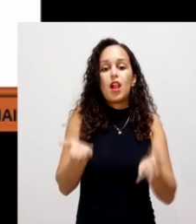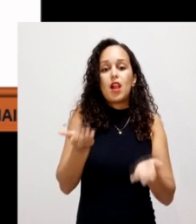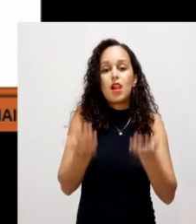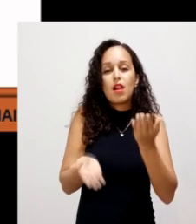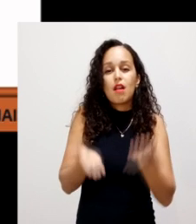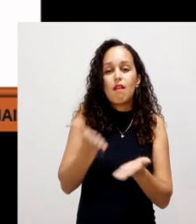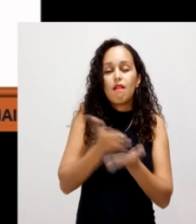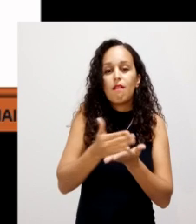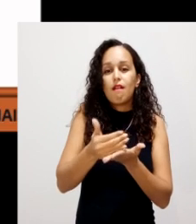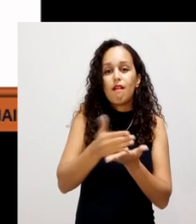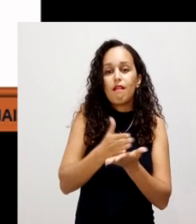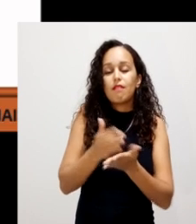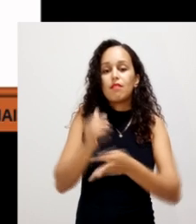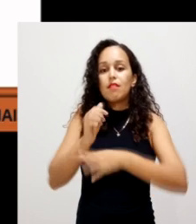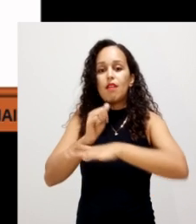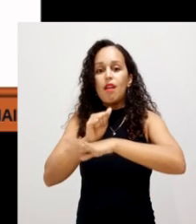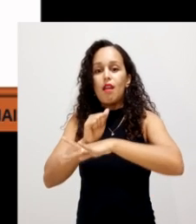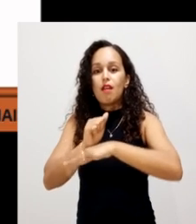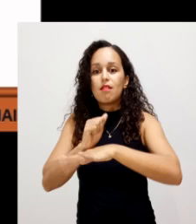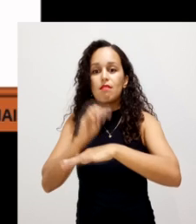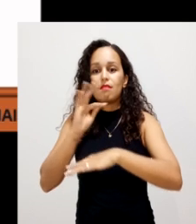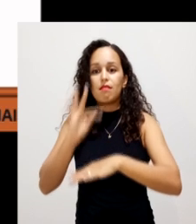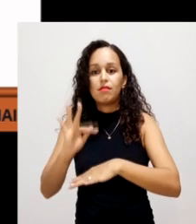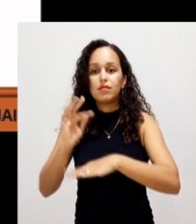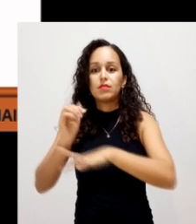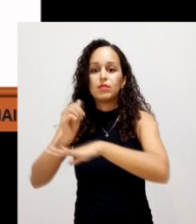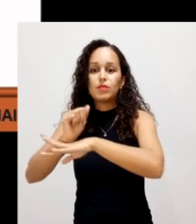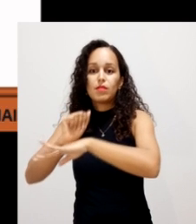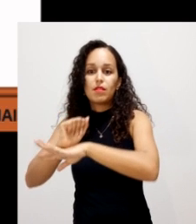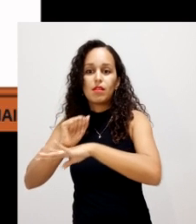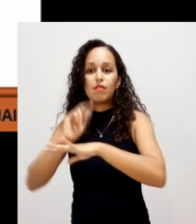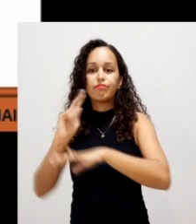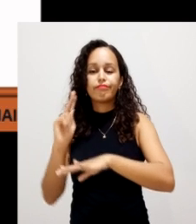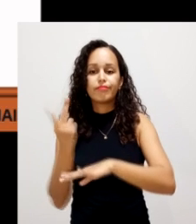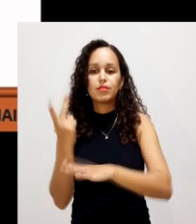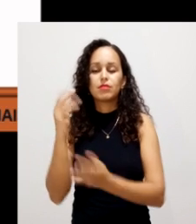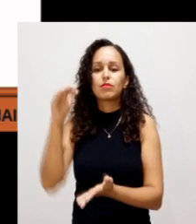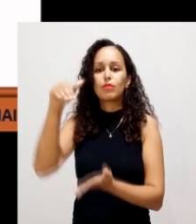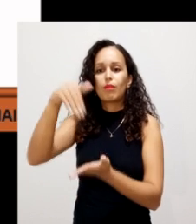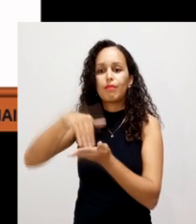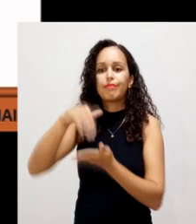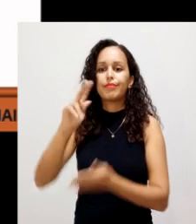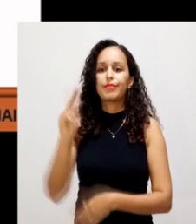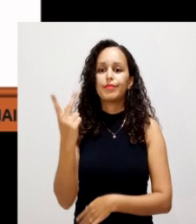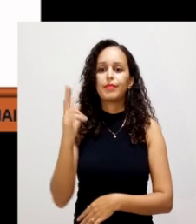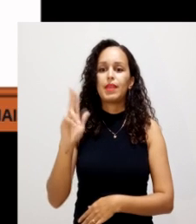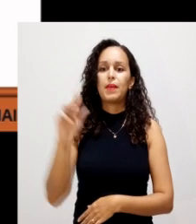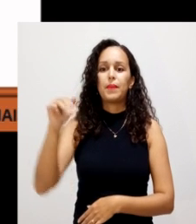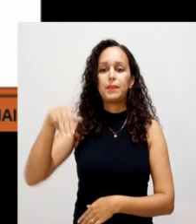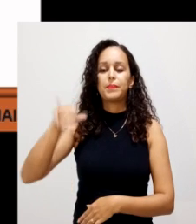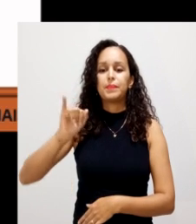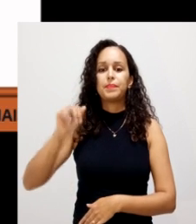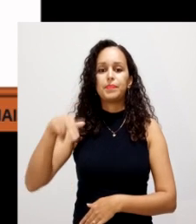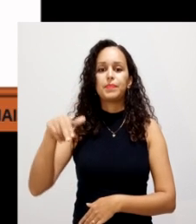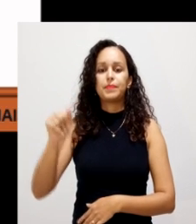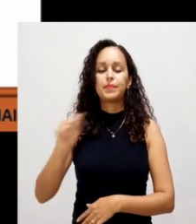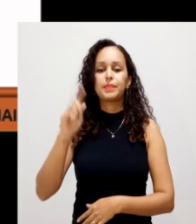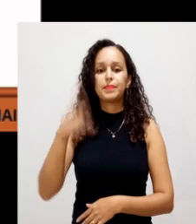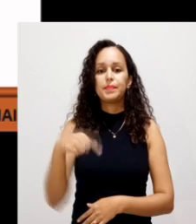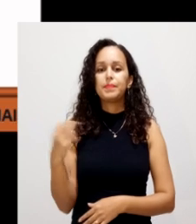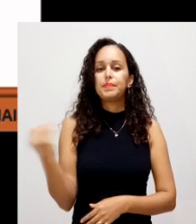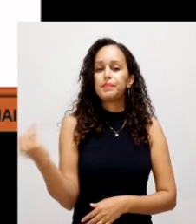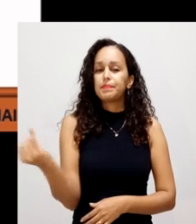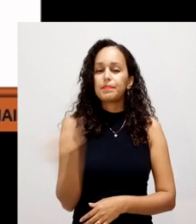ácido úmico até umina. Tem a coloração aqui mais escura. Importante falar que a atividade microbiana é extremamente importante.